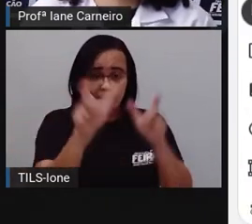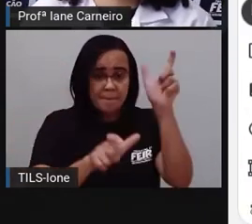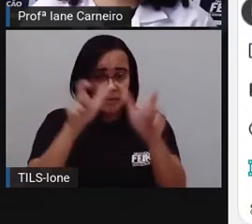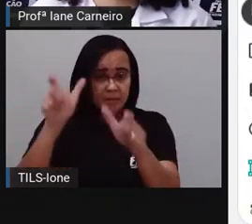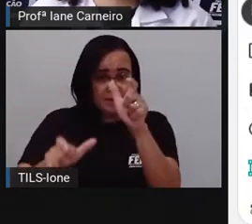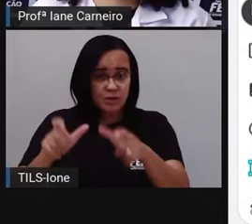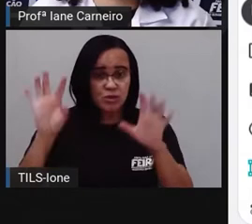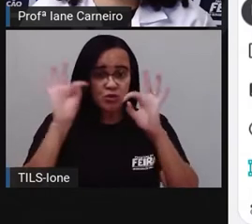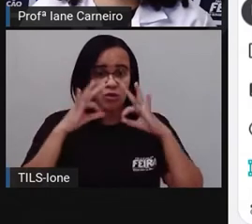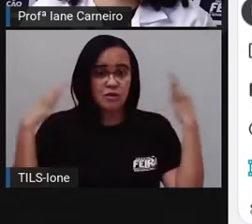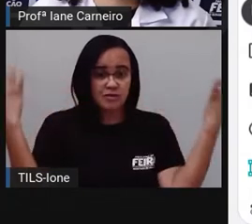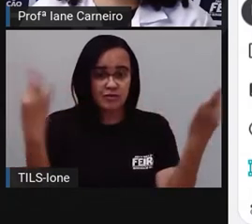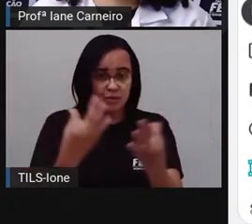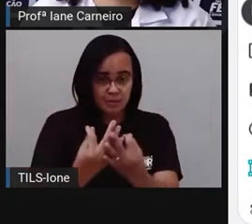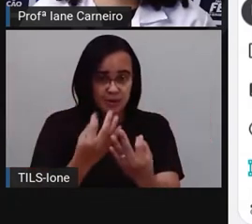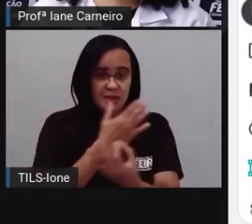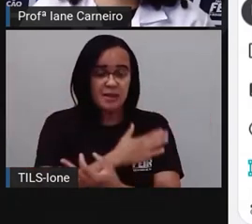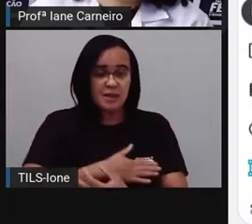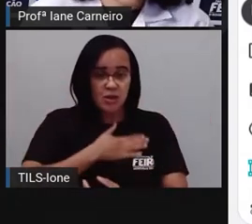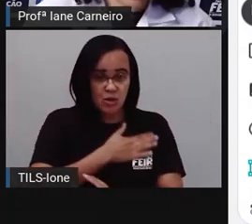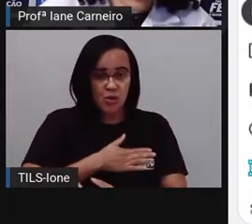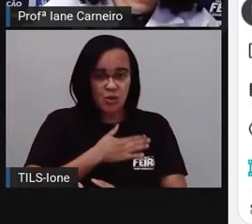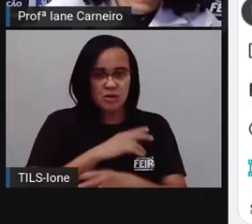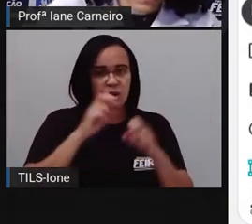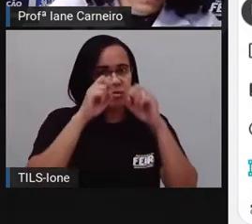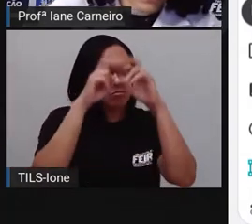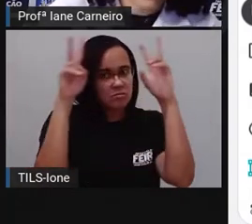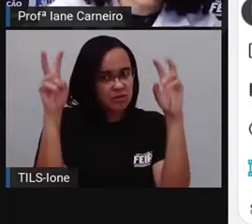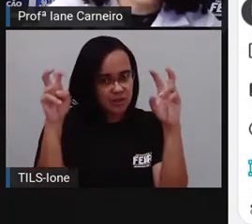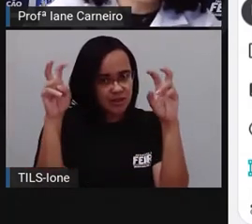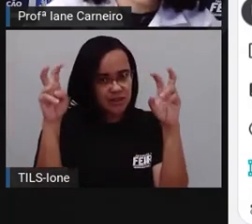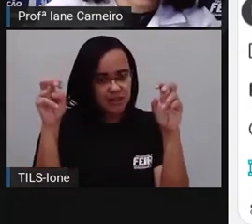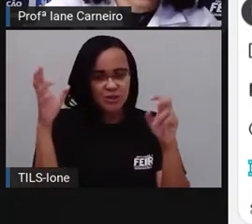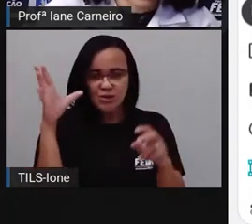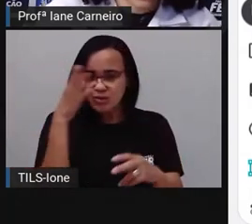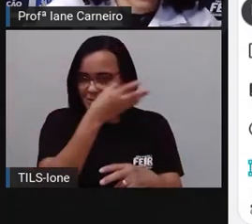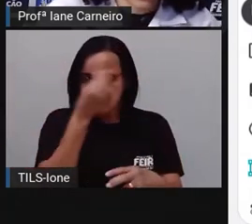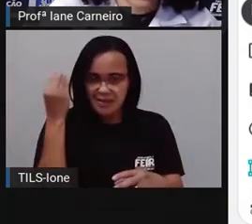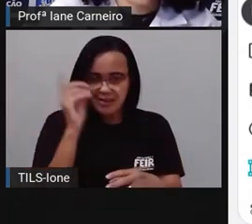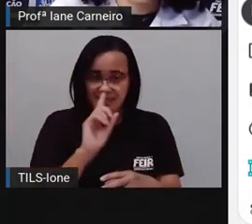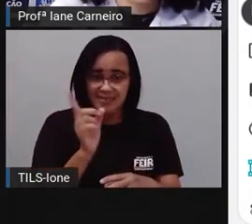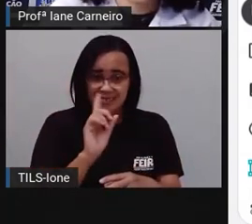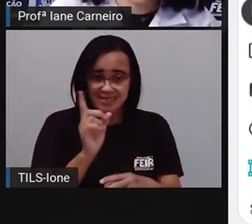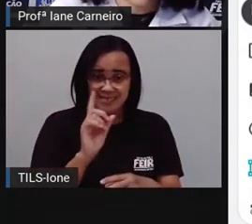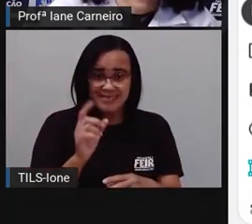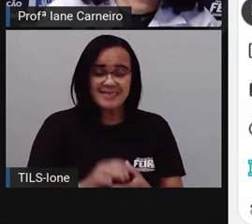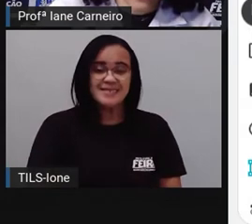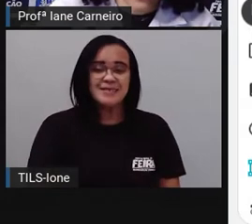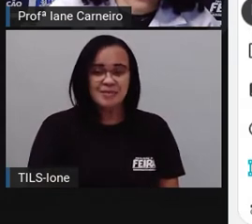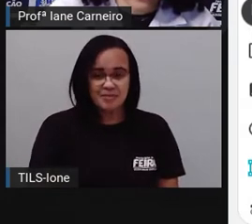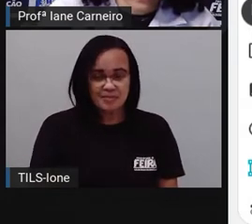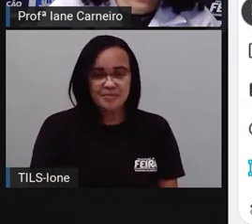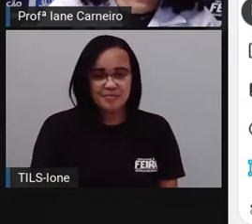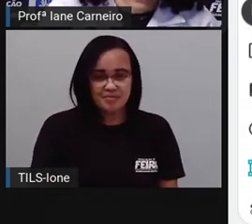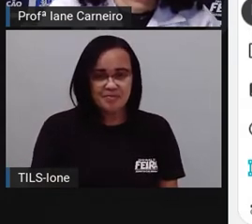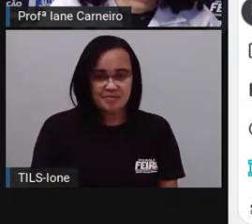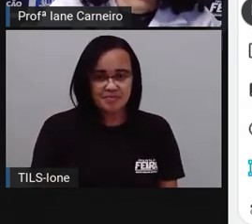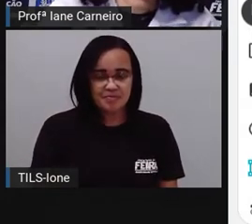lembrando do título, Eu vou colocar aqui, ó. Cores e mais.